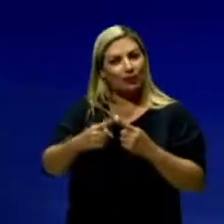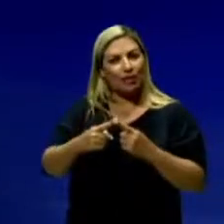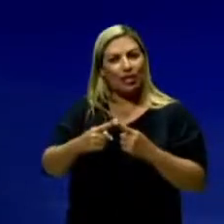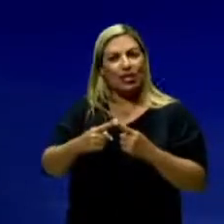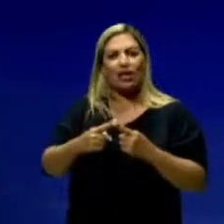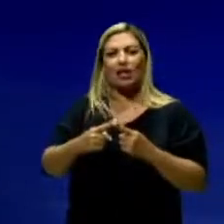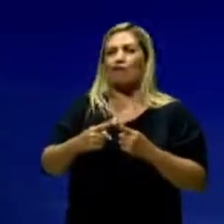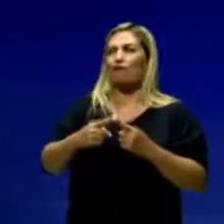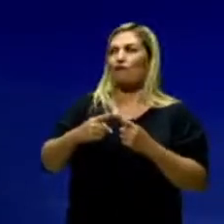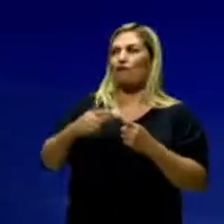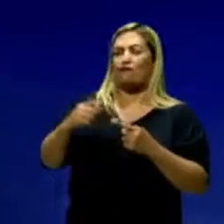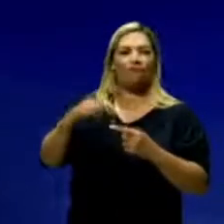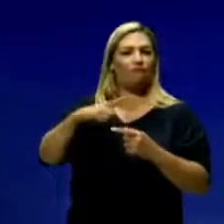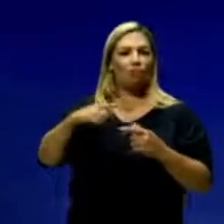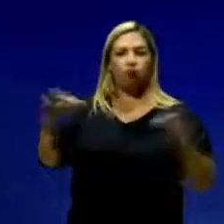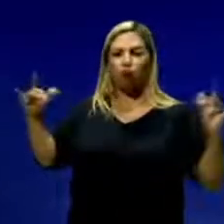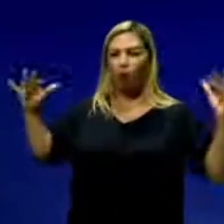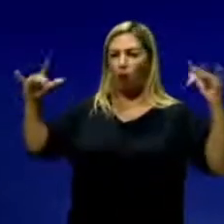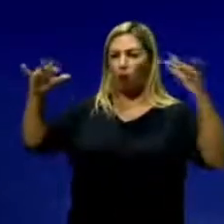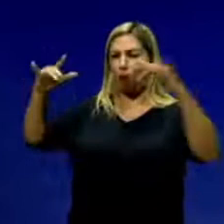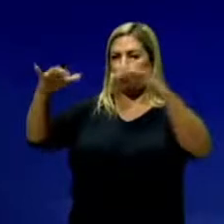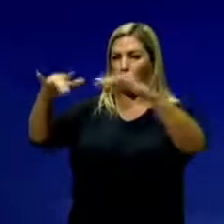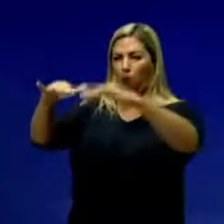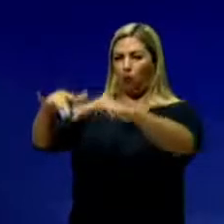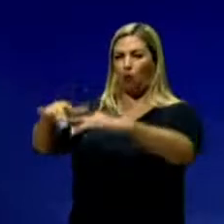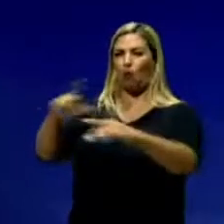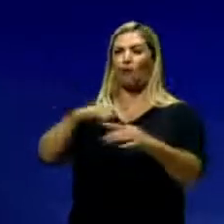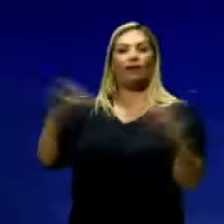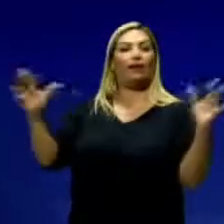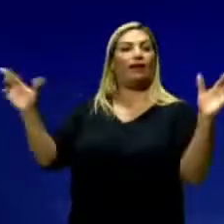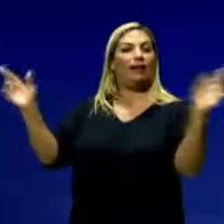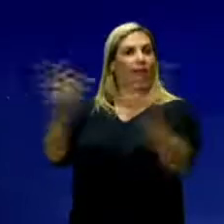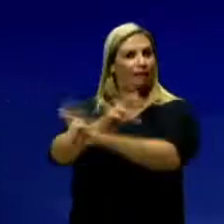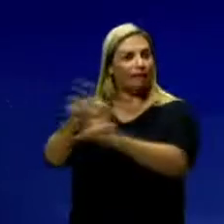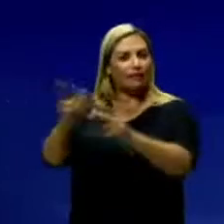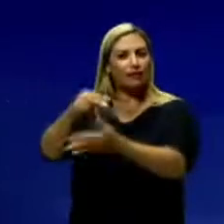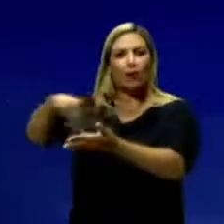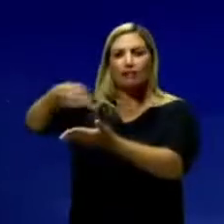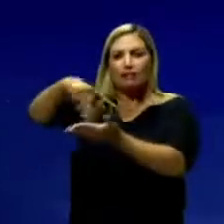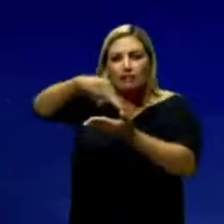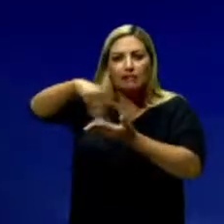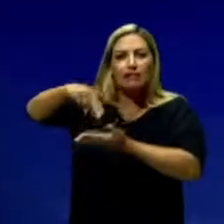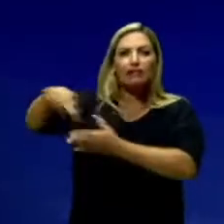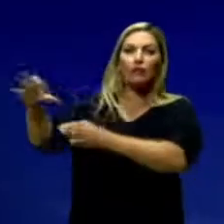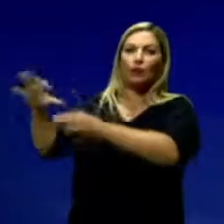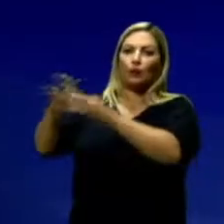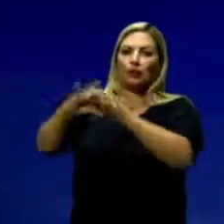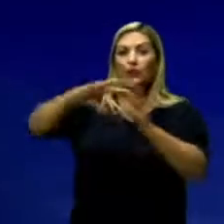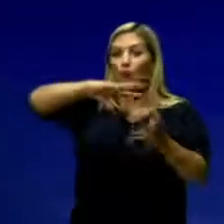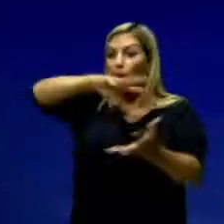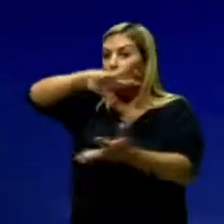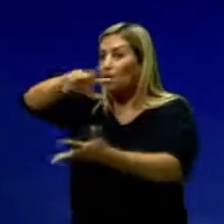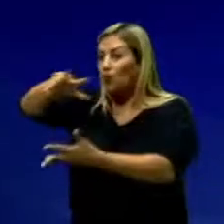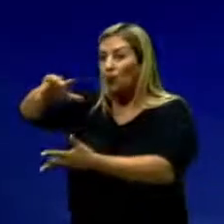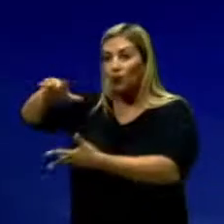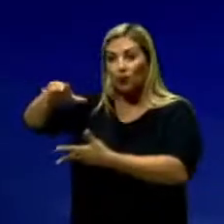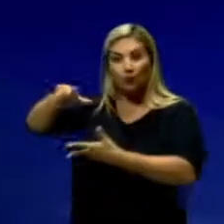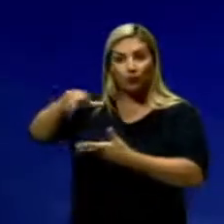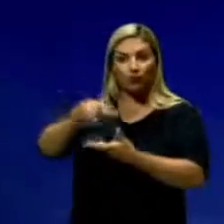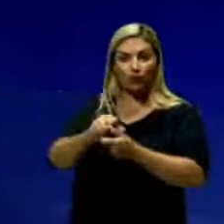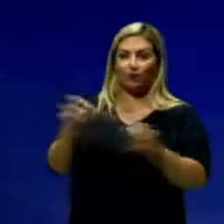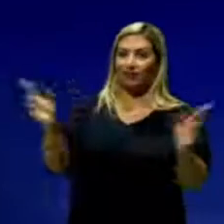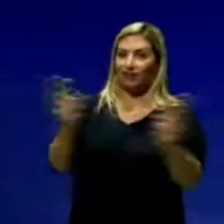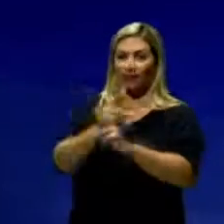grande aglomeração, que tem a mesma relação com as danças no contexto mundial, que é essa